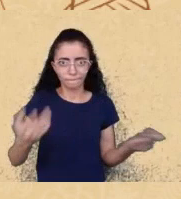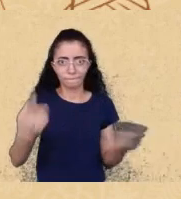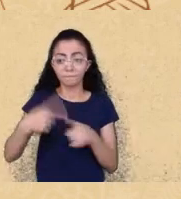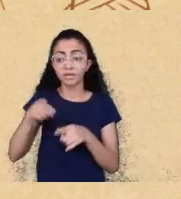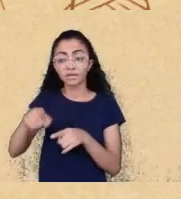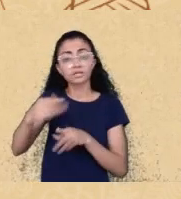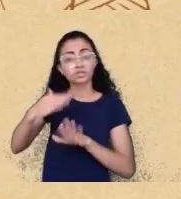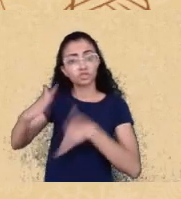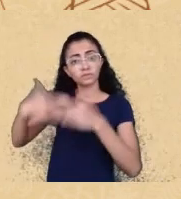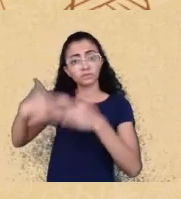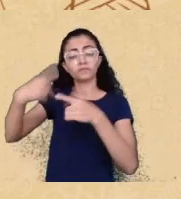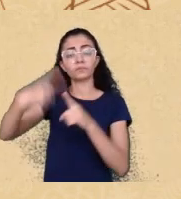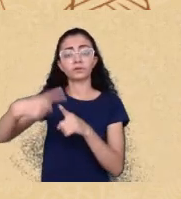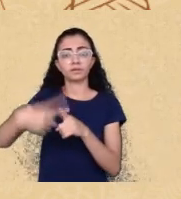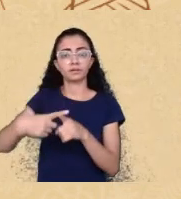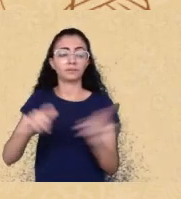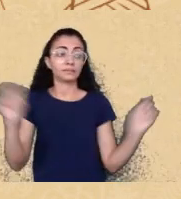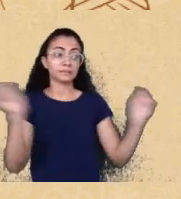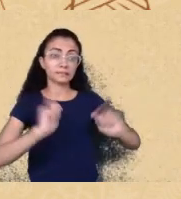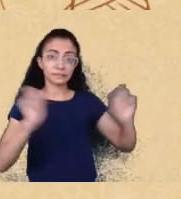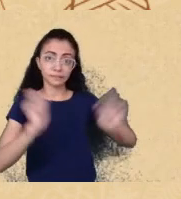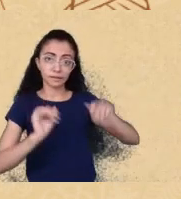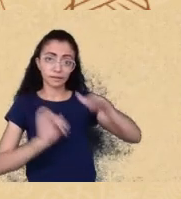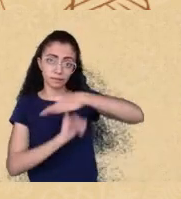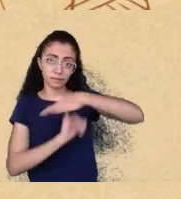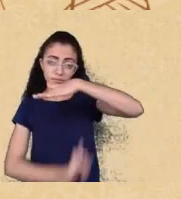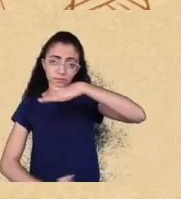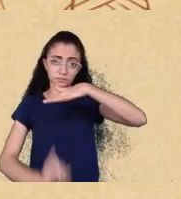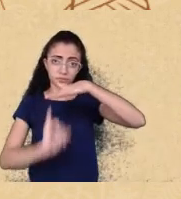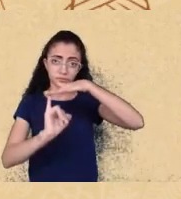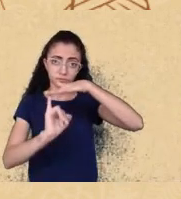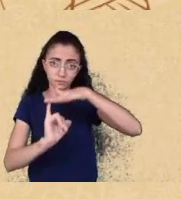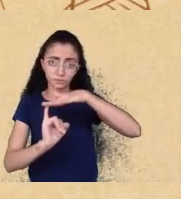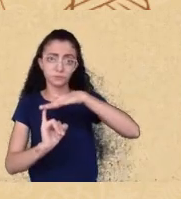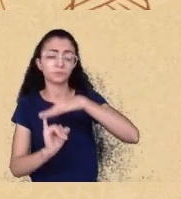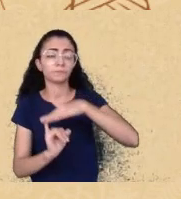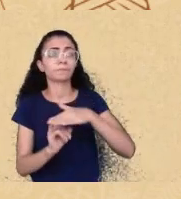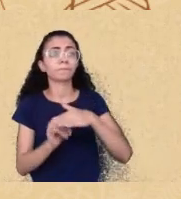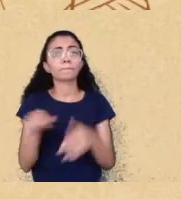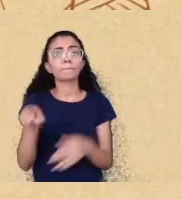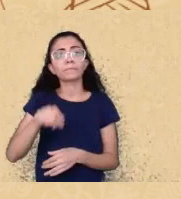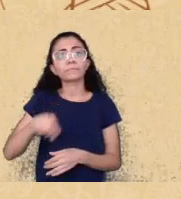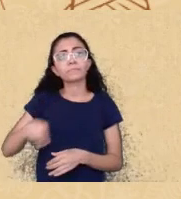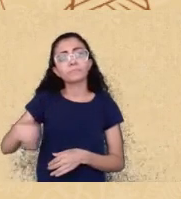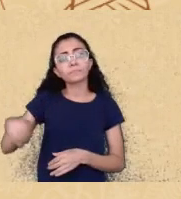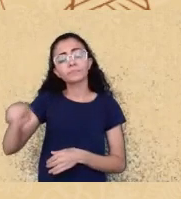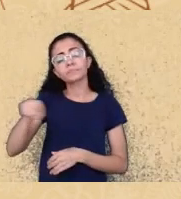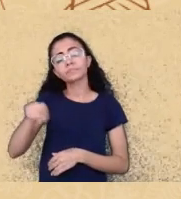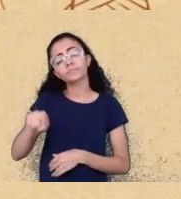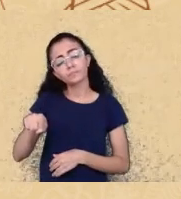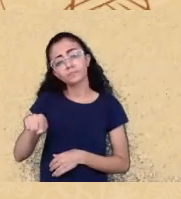que essas instituições né seja minimamente um